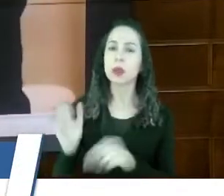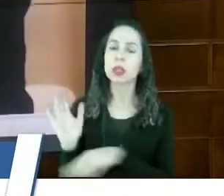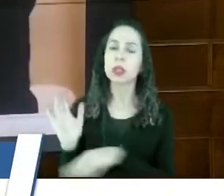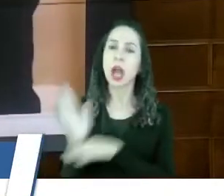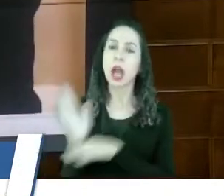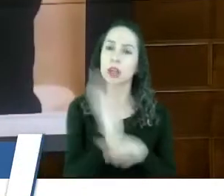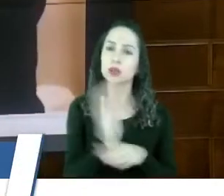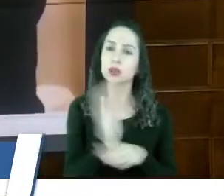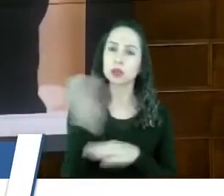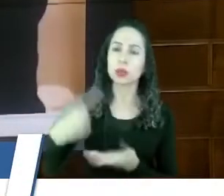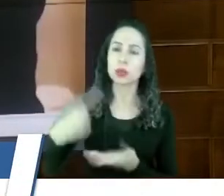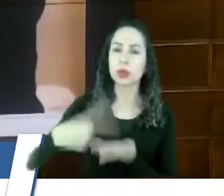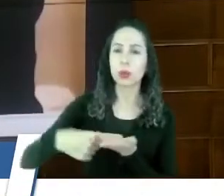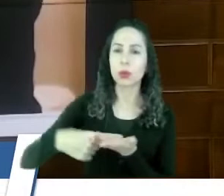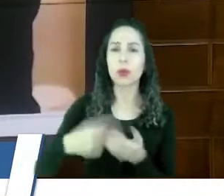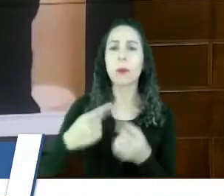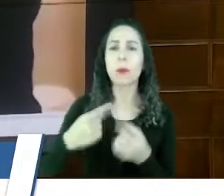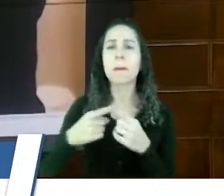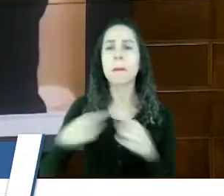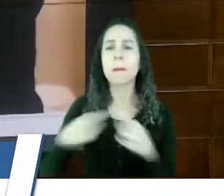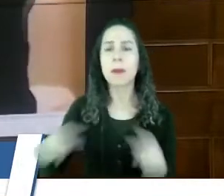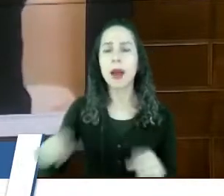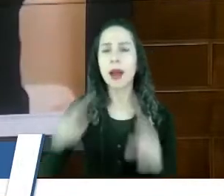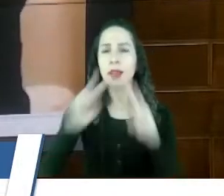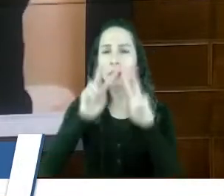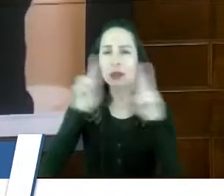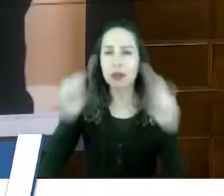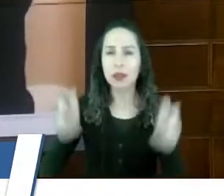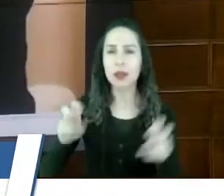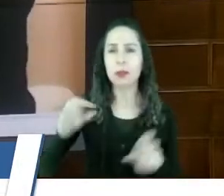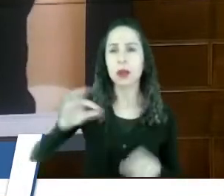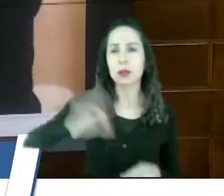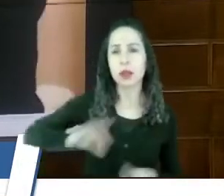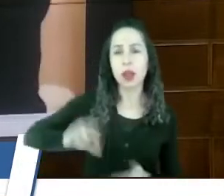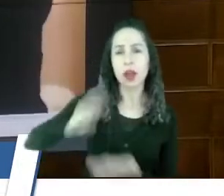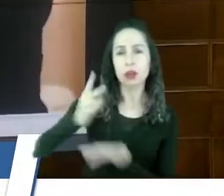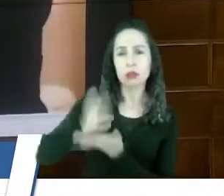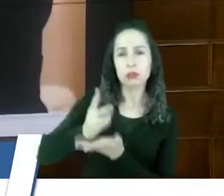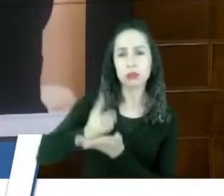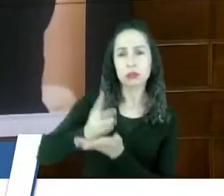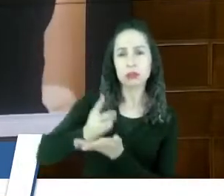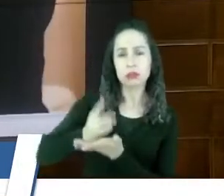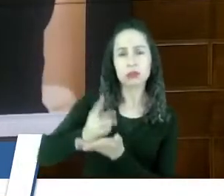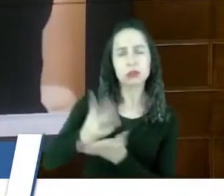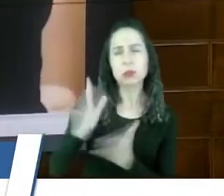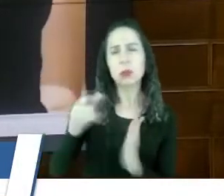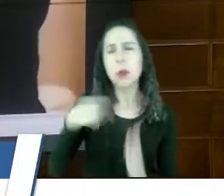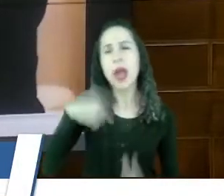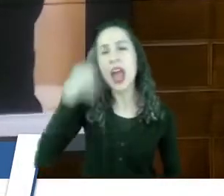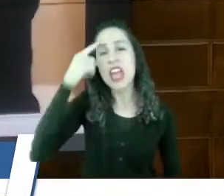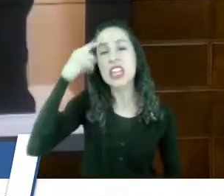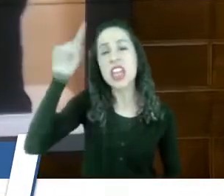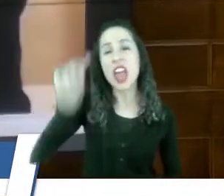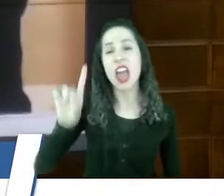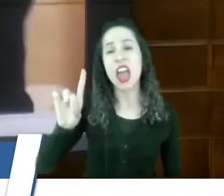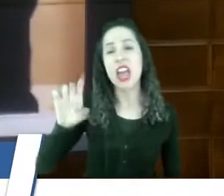A questão da repetibilidade dos salários, eu acredito que essa não tenha sido nem a ideia do desembargador Gênes.